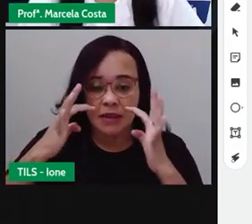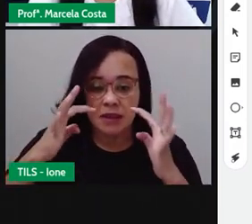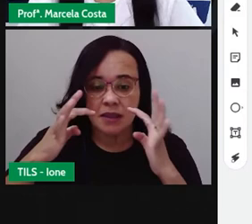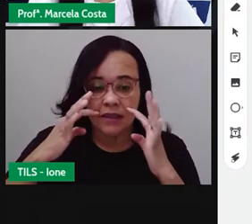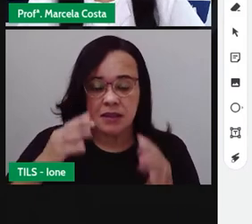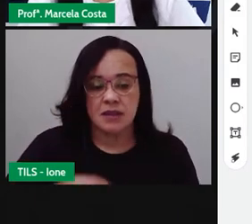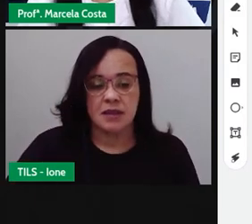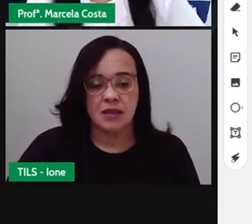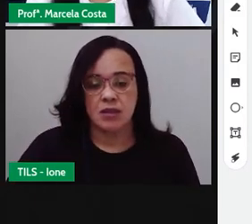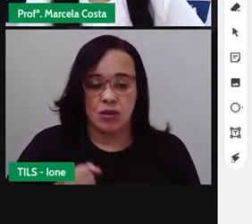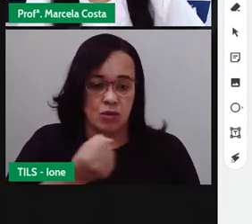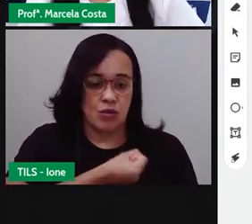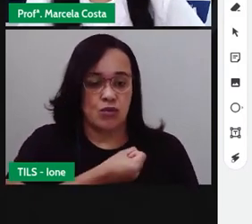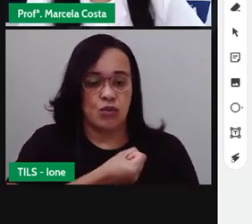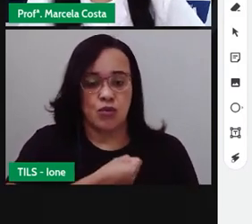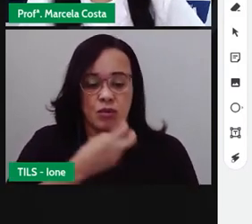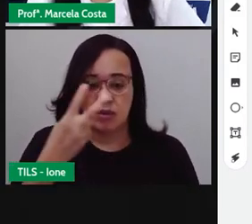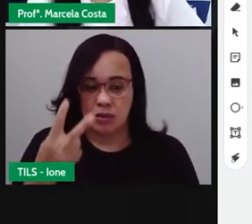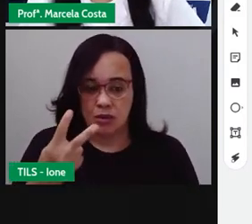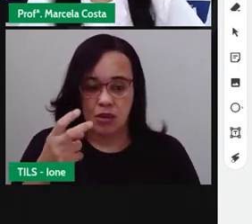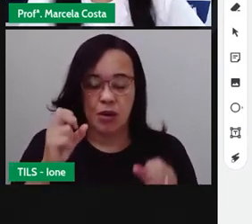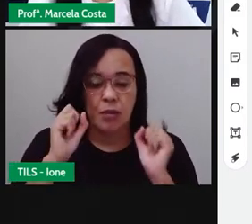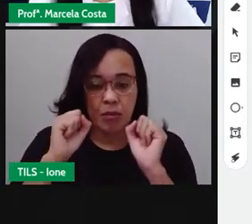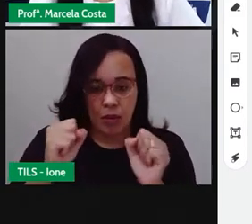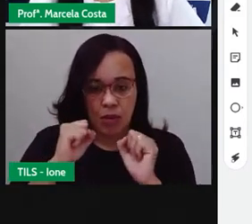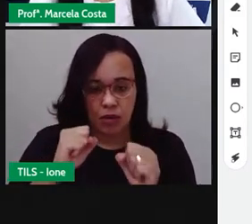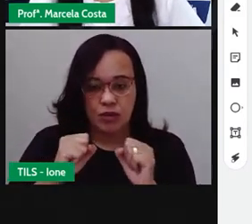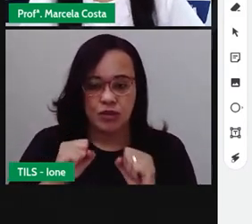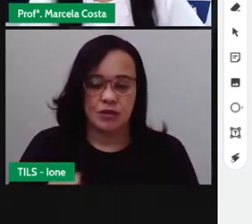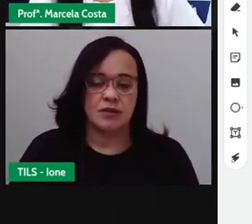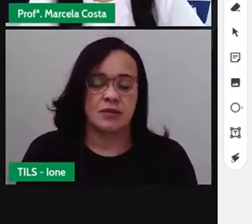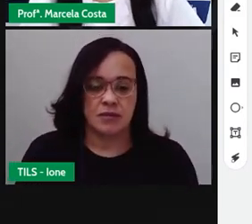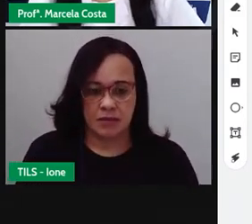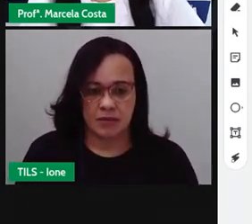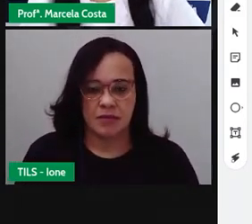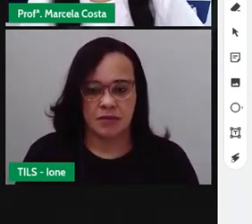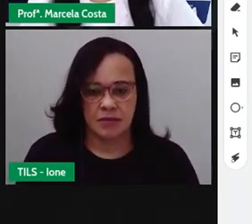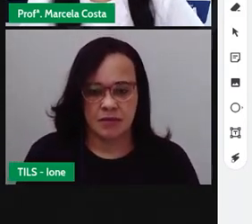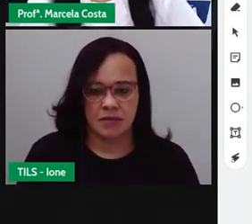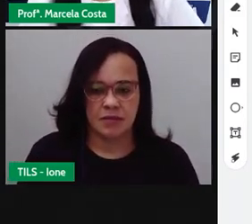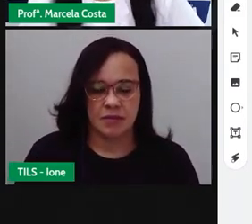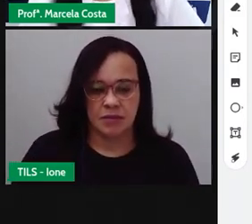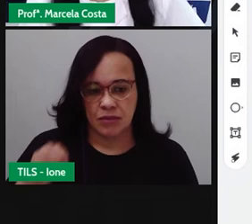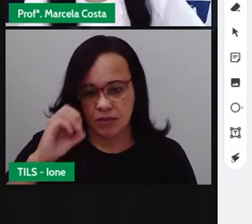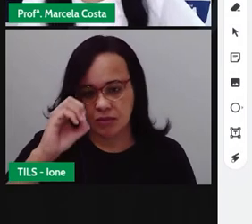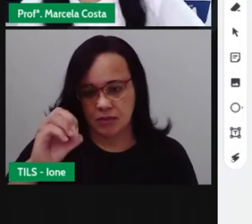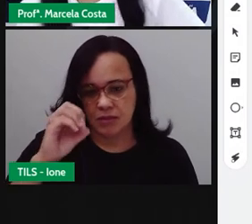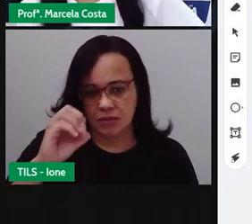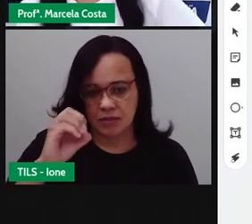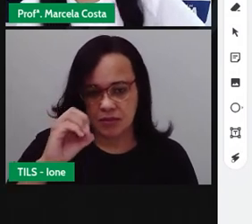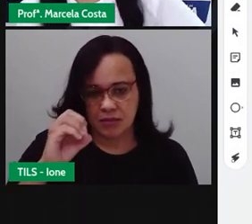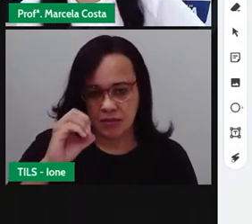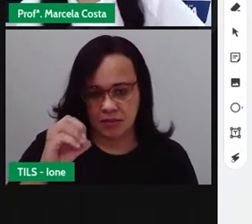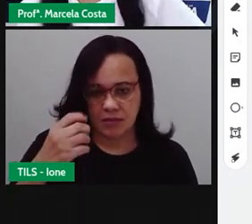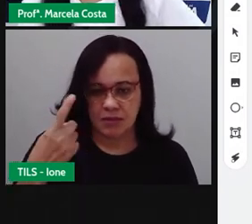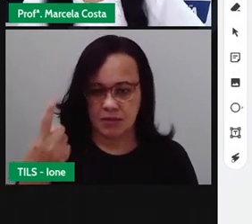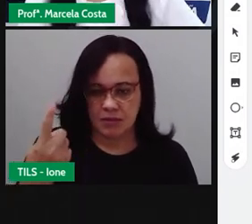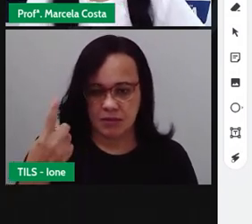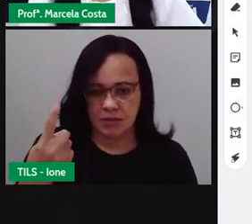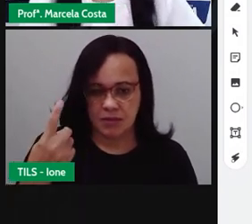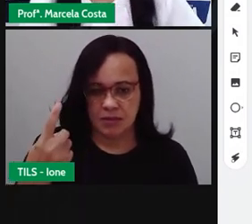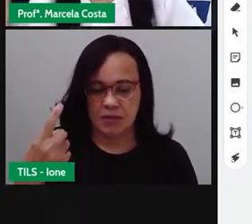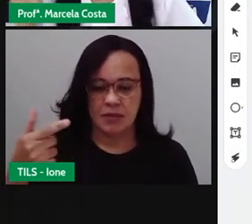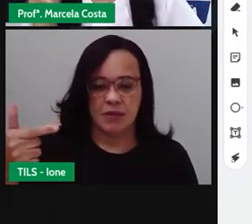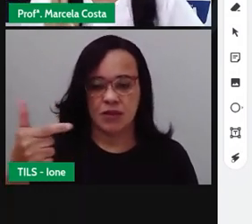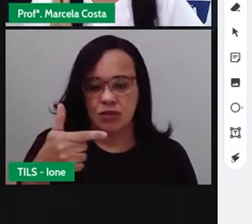números, você pode fazer essa divisão. O número que está do lado direito representa a unidade, aqui